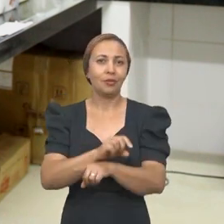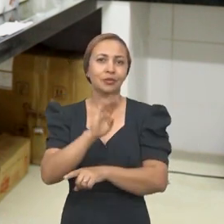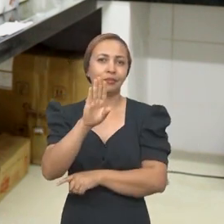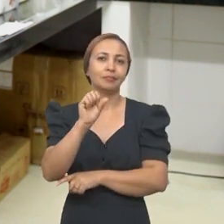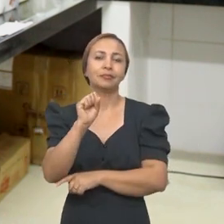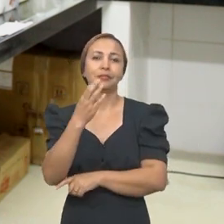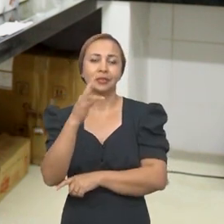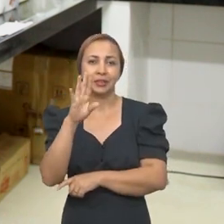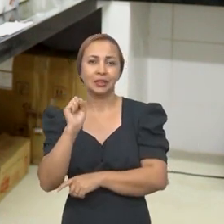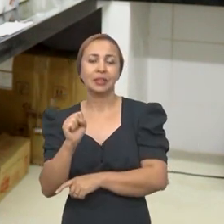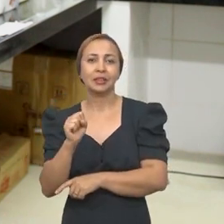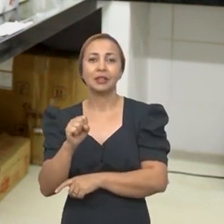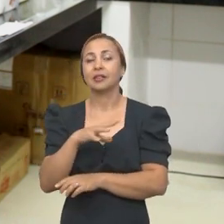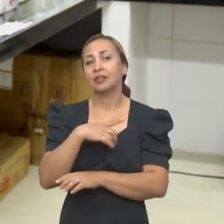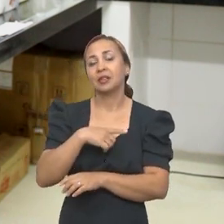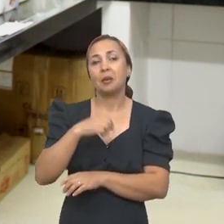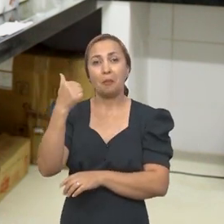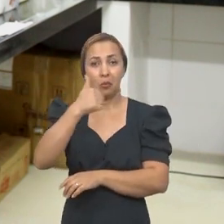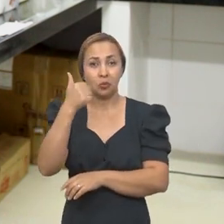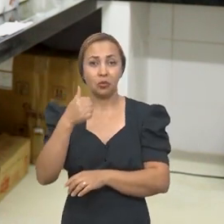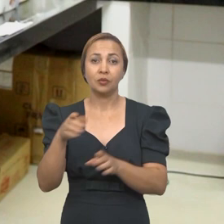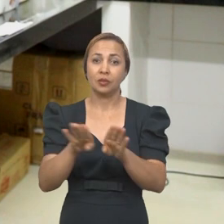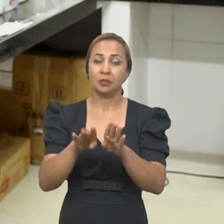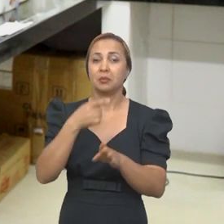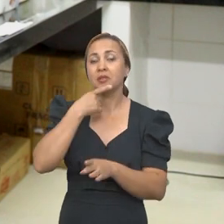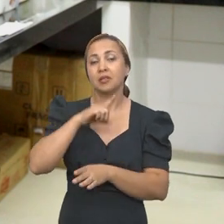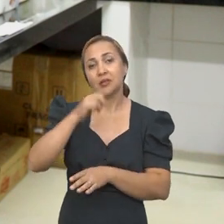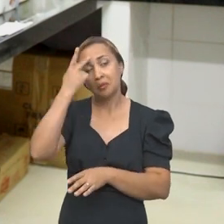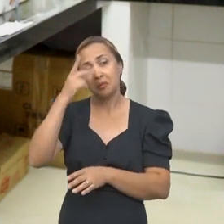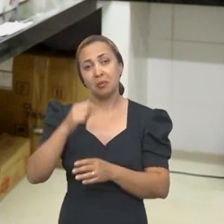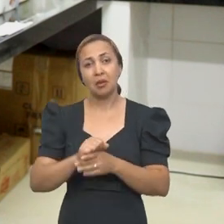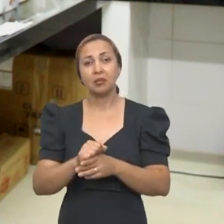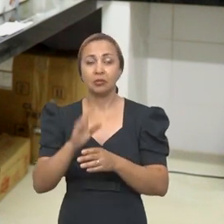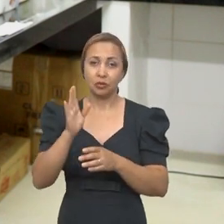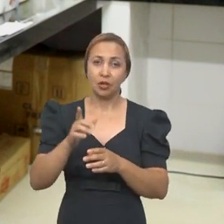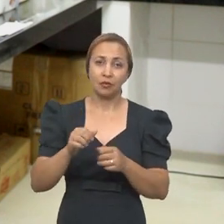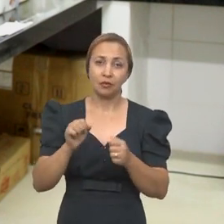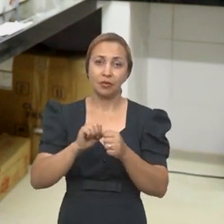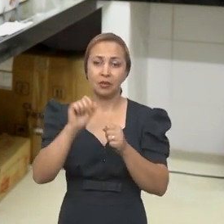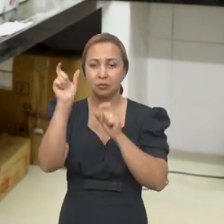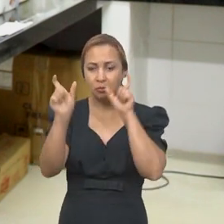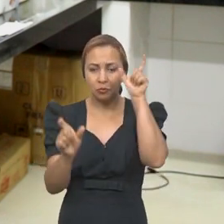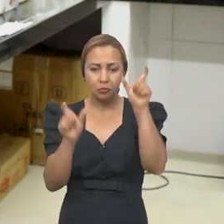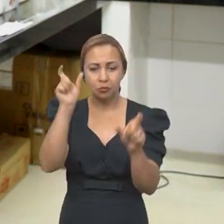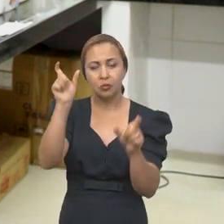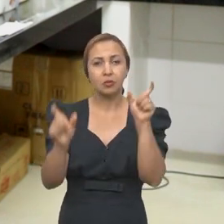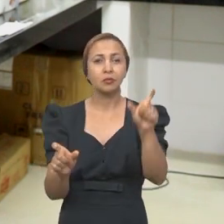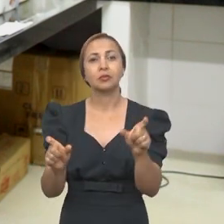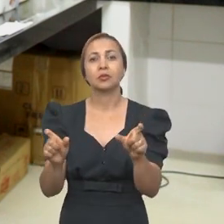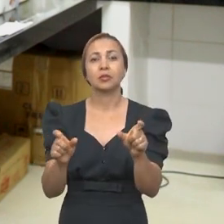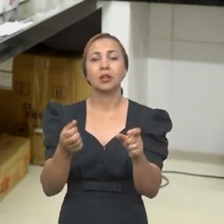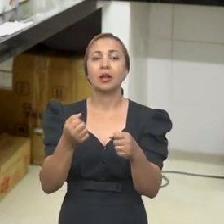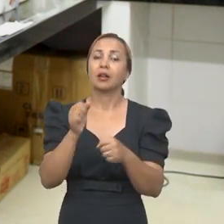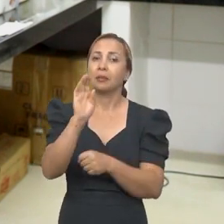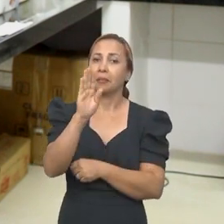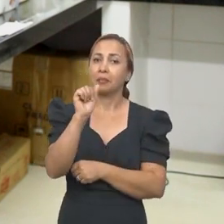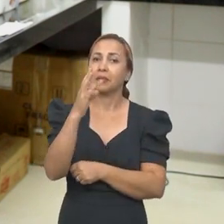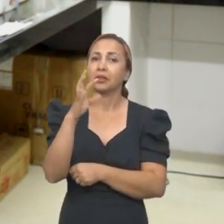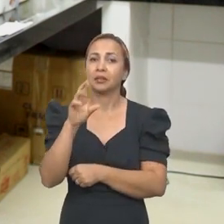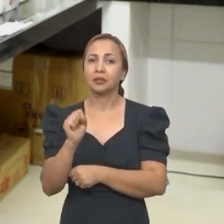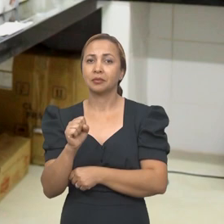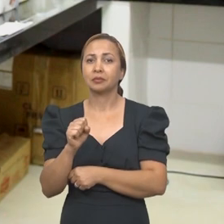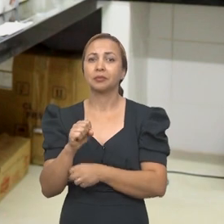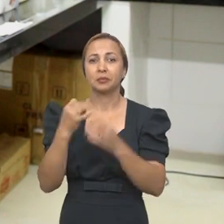antimicrobiano utilizando bactérias gram-positivas e gram-negativas pré-determinadas e com o perfil